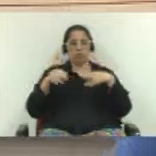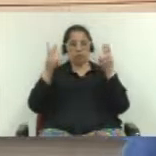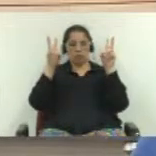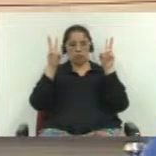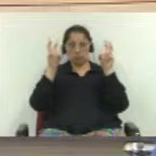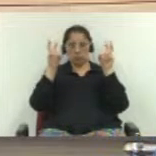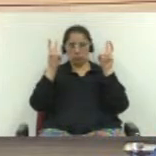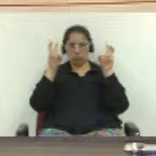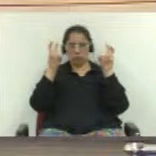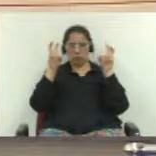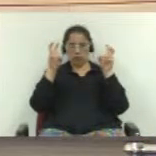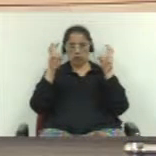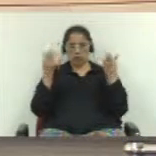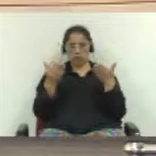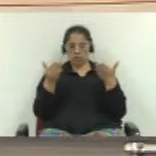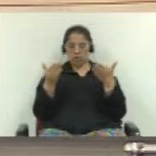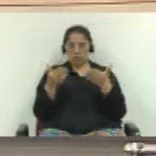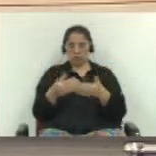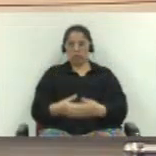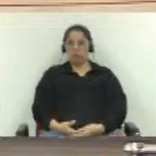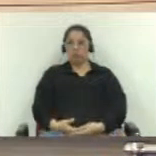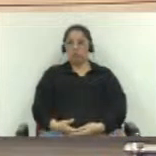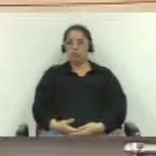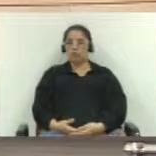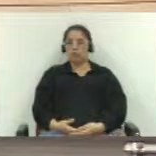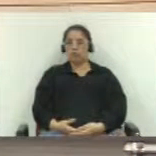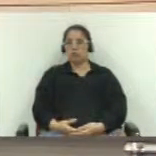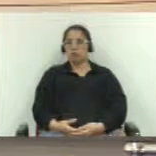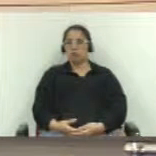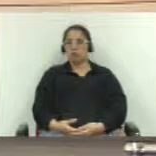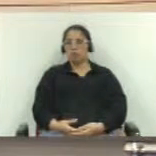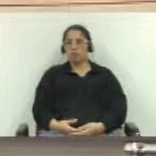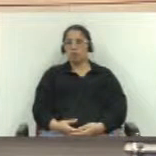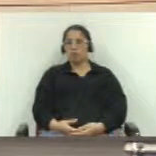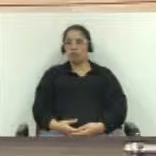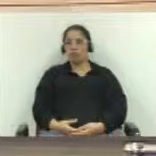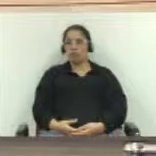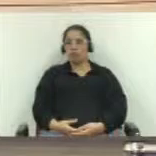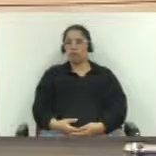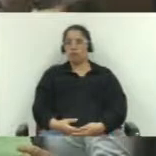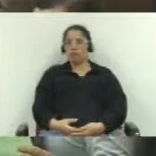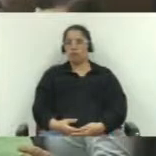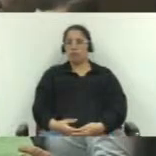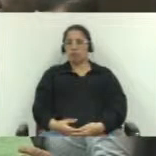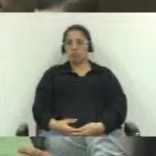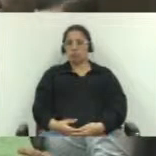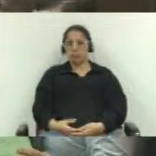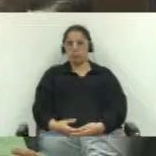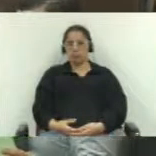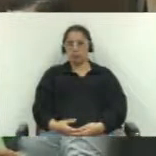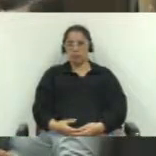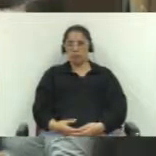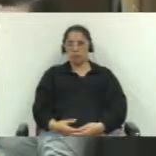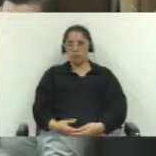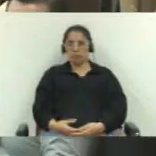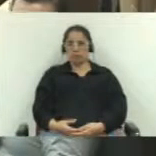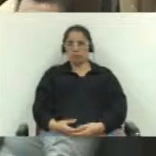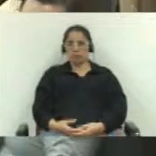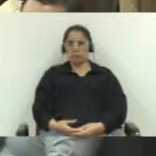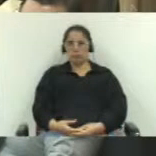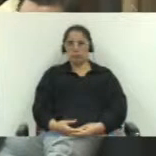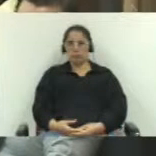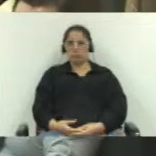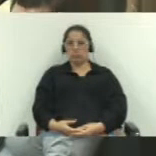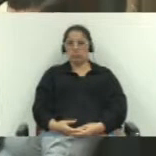Luizinho para que possa discorrer sobre o assunto que lhe traz a esta casa a